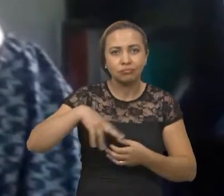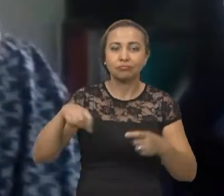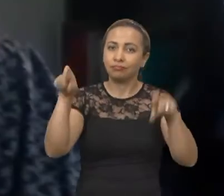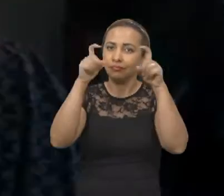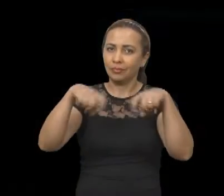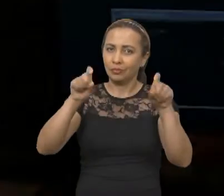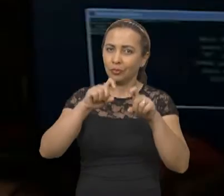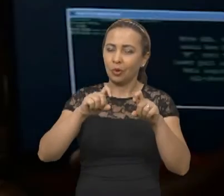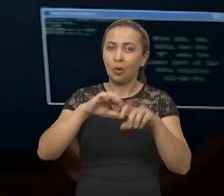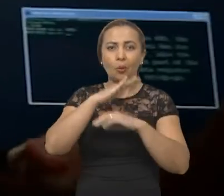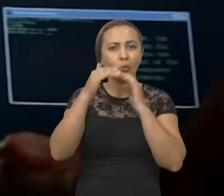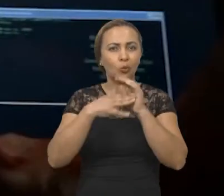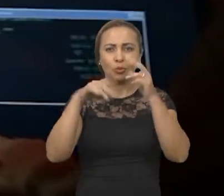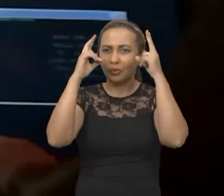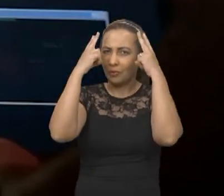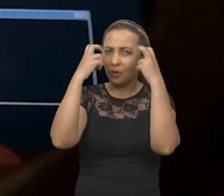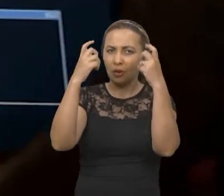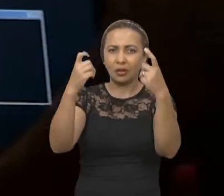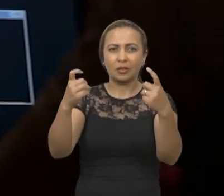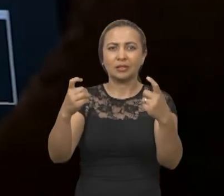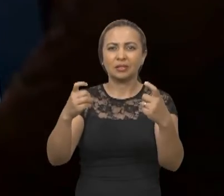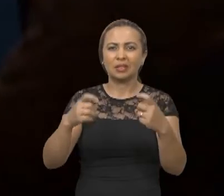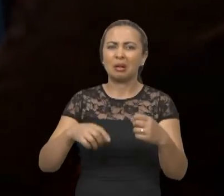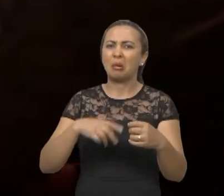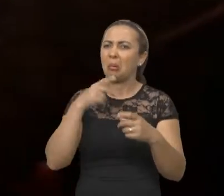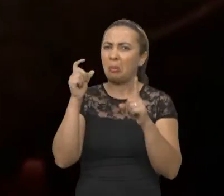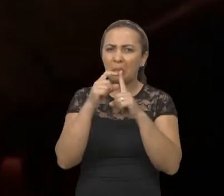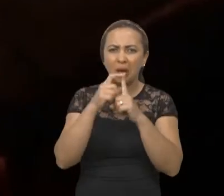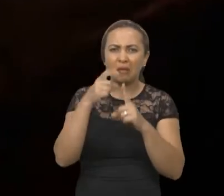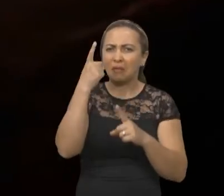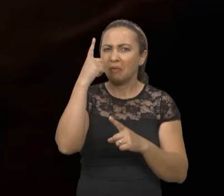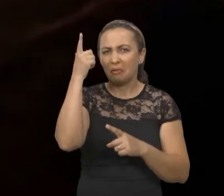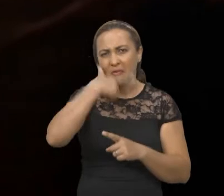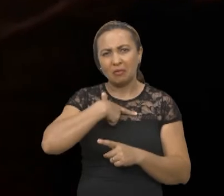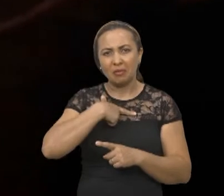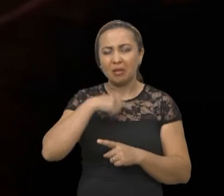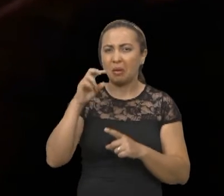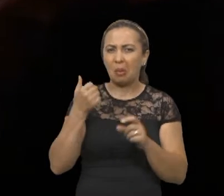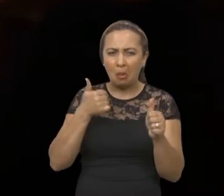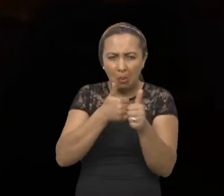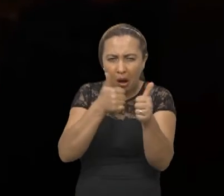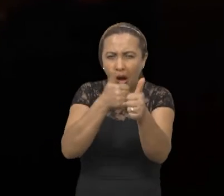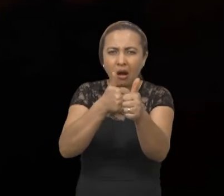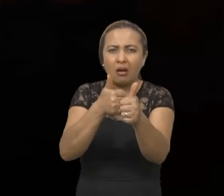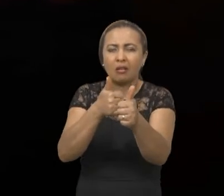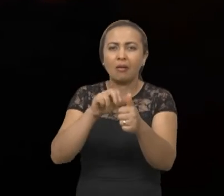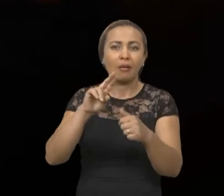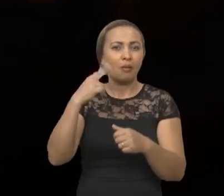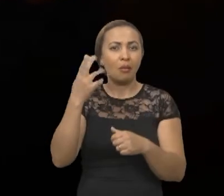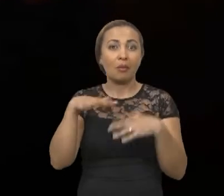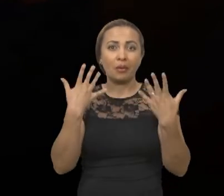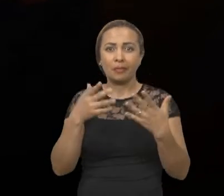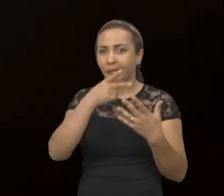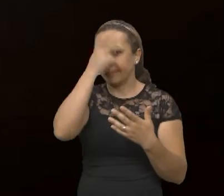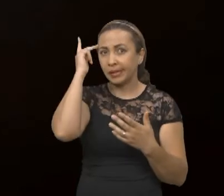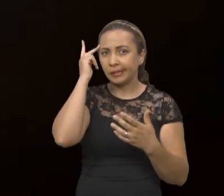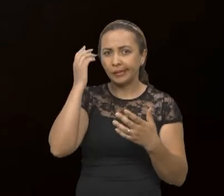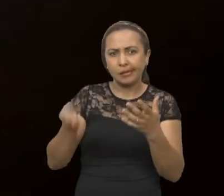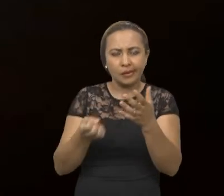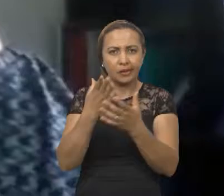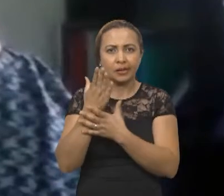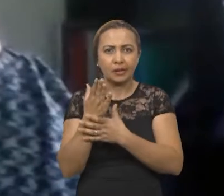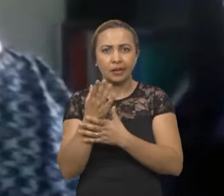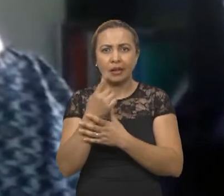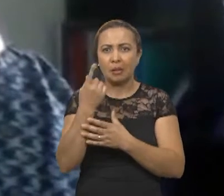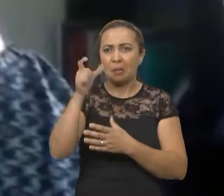Então, todas as violências, seja um xingamento, seja uma perseguição, seja quando uma pessoa cria